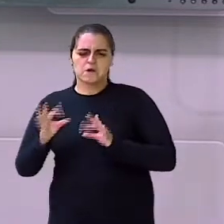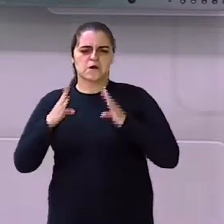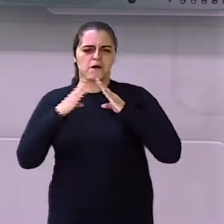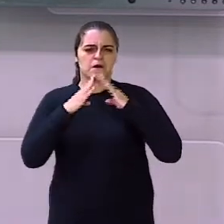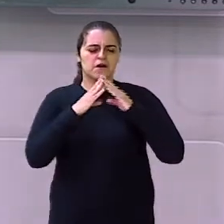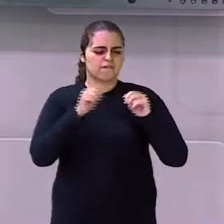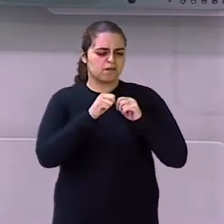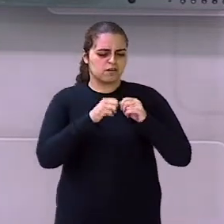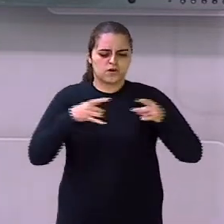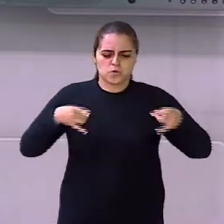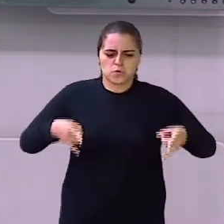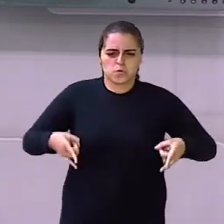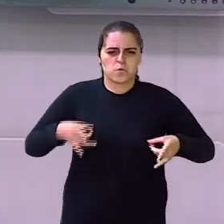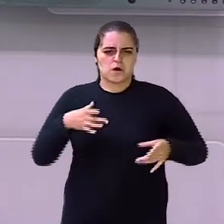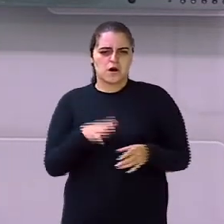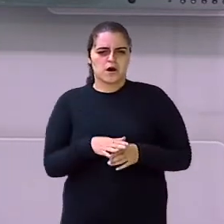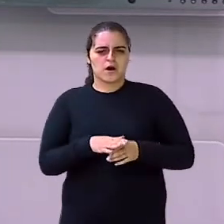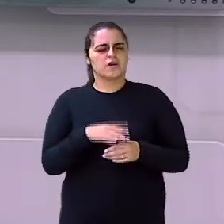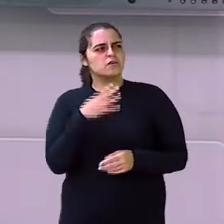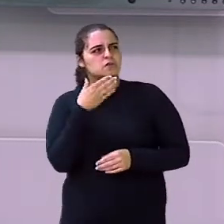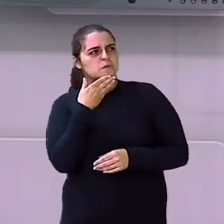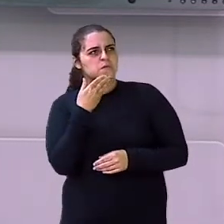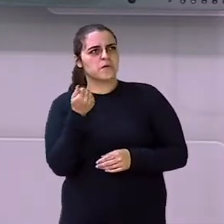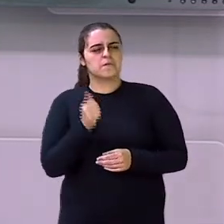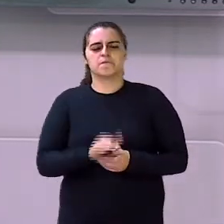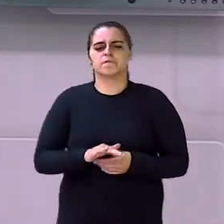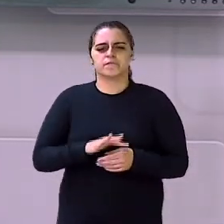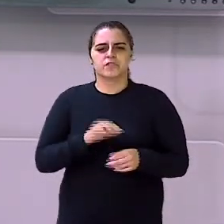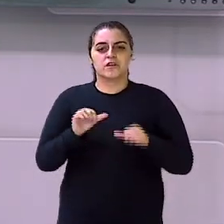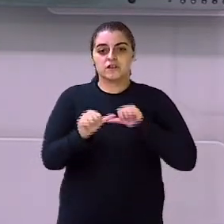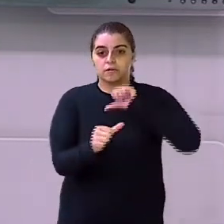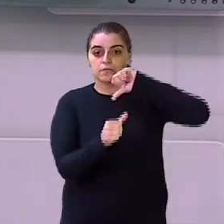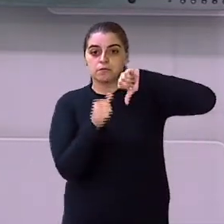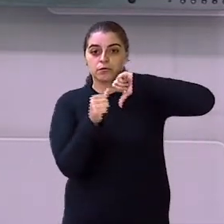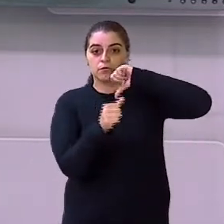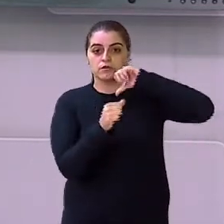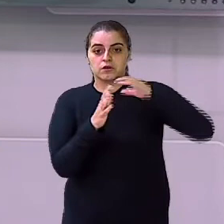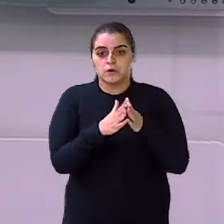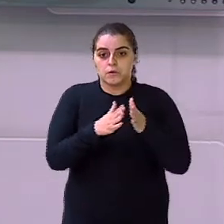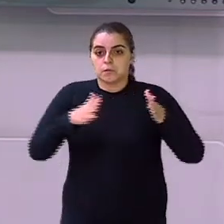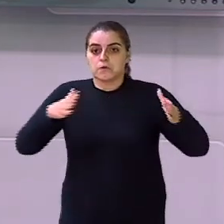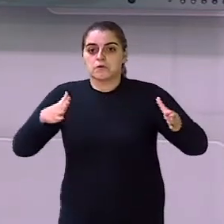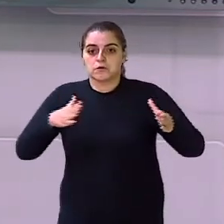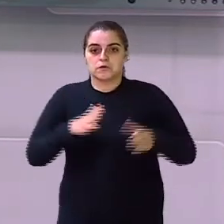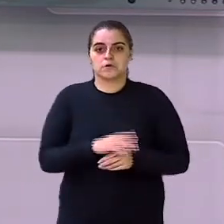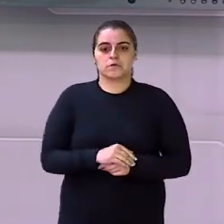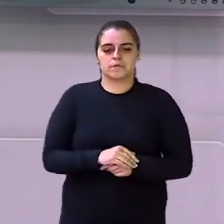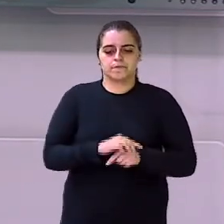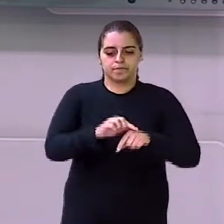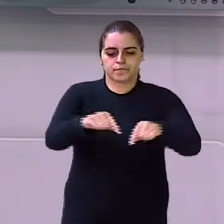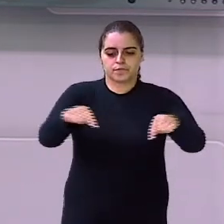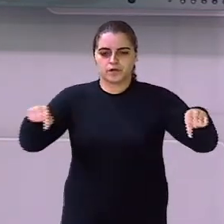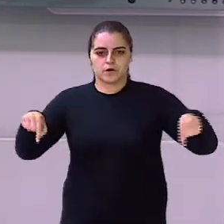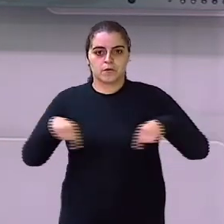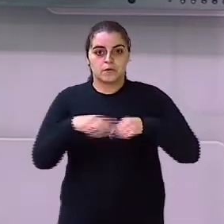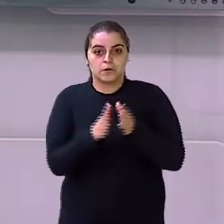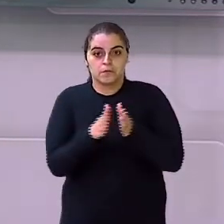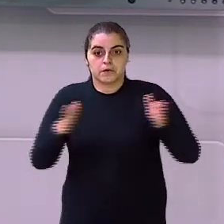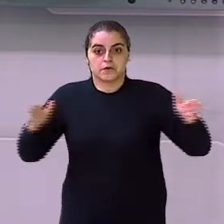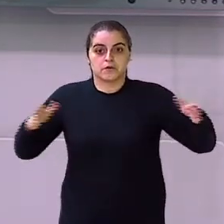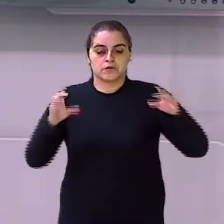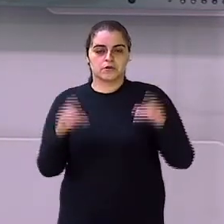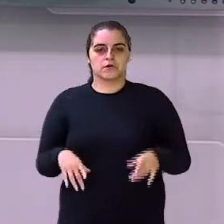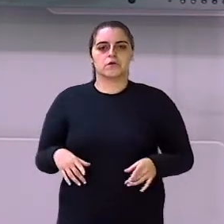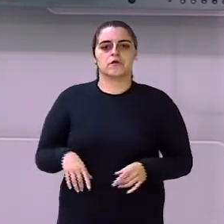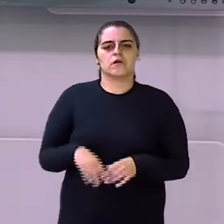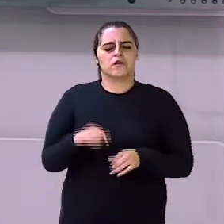maior, ele vai estar modificando aquele ambiente, construindo, aumentando. Isso é uma coisa legal, uma coisa boa. E tem